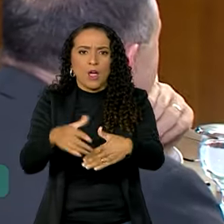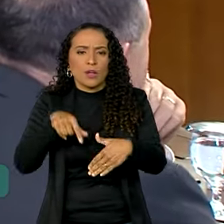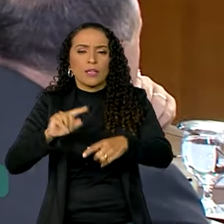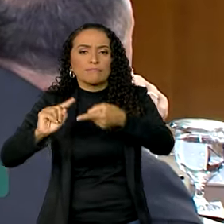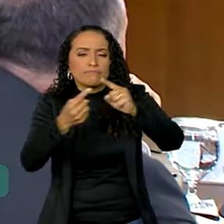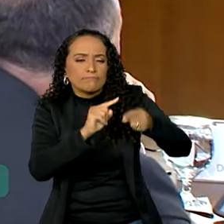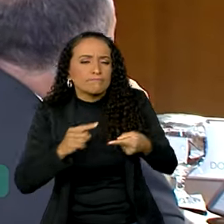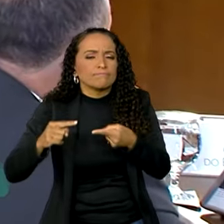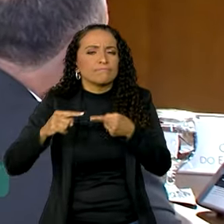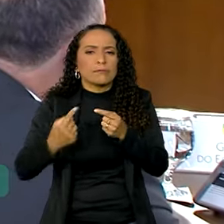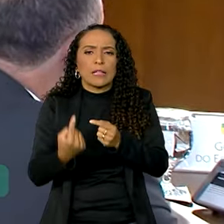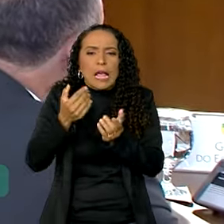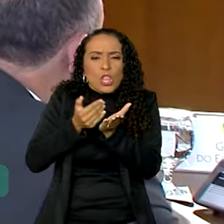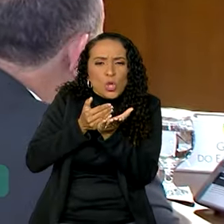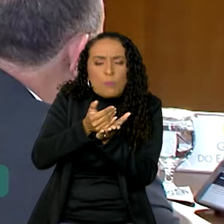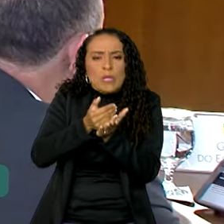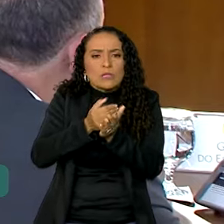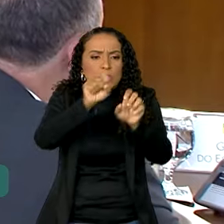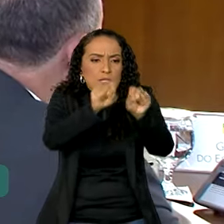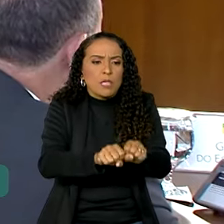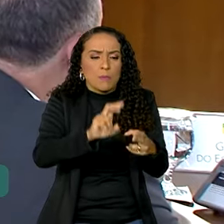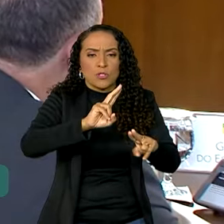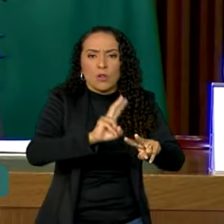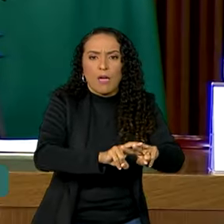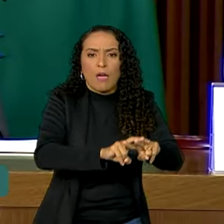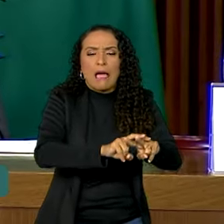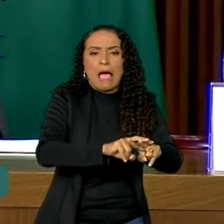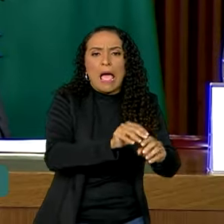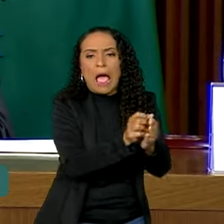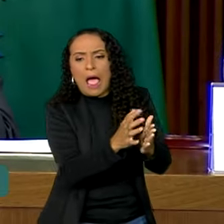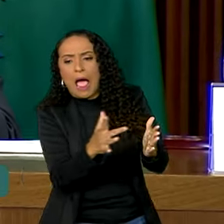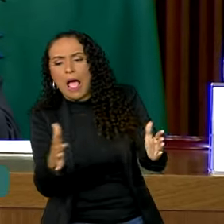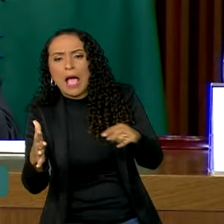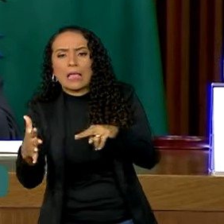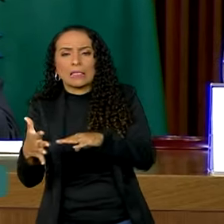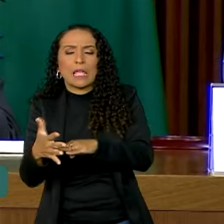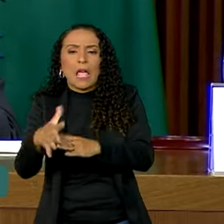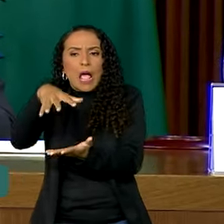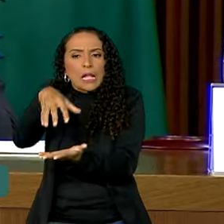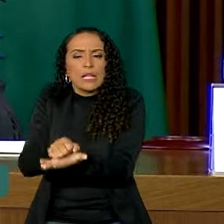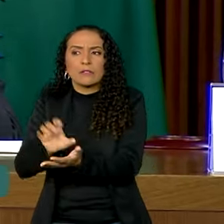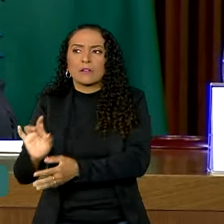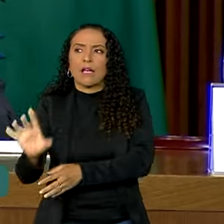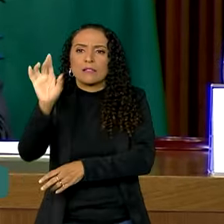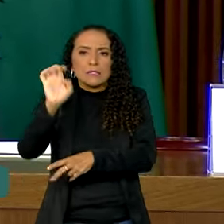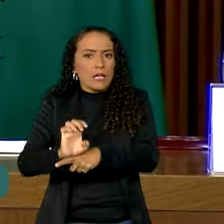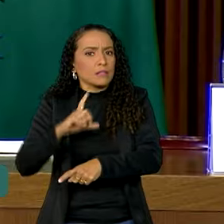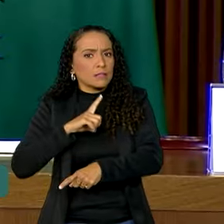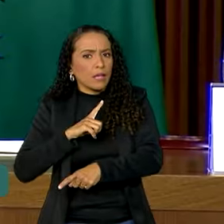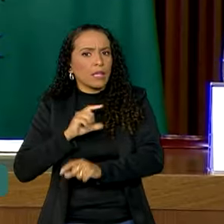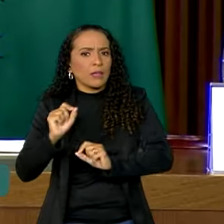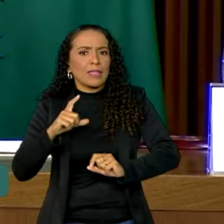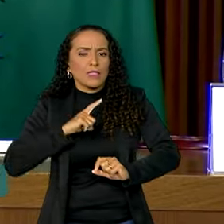discuta desde o sistema prisional até o sistema do cadastro que cada Estado tem, ou seja, é preciso